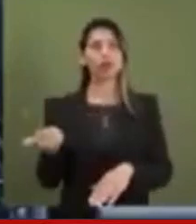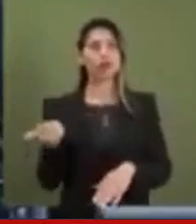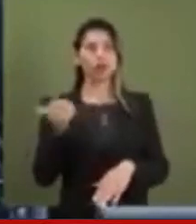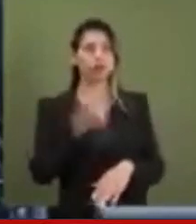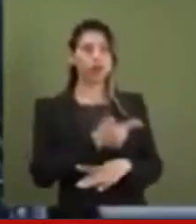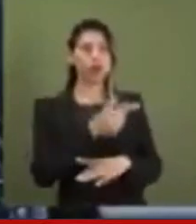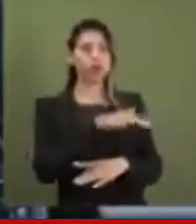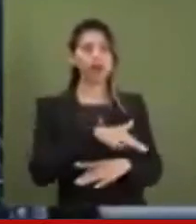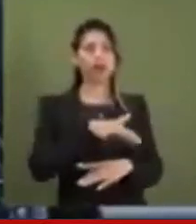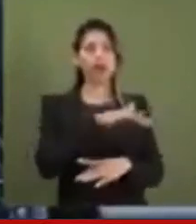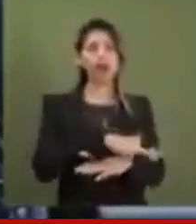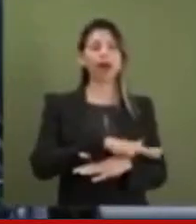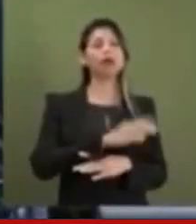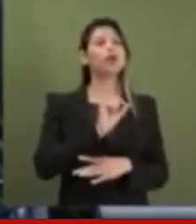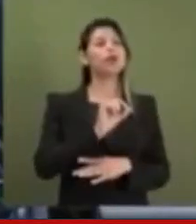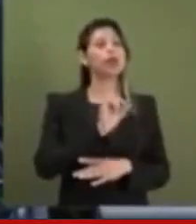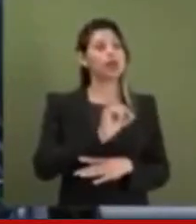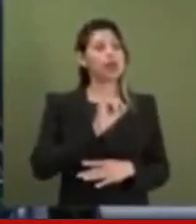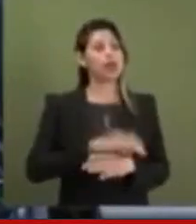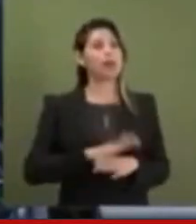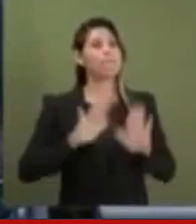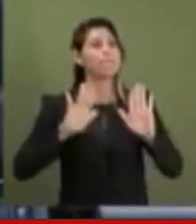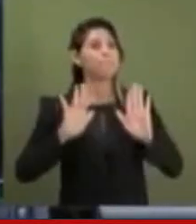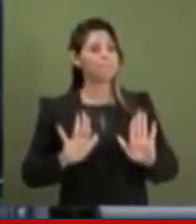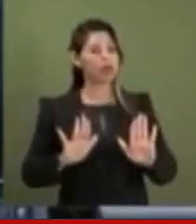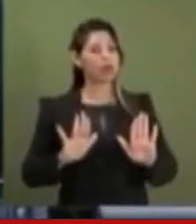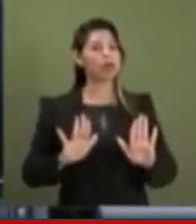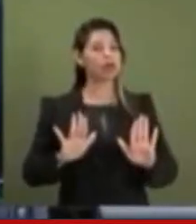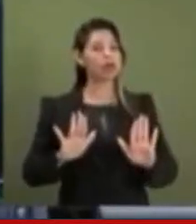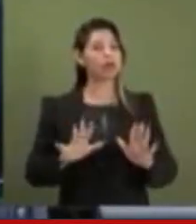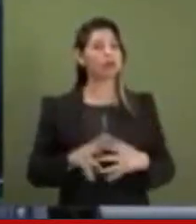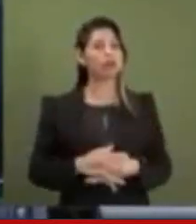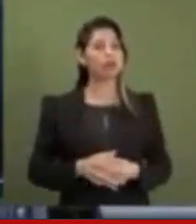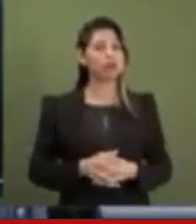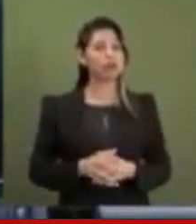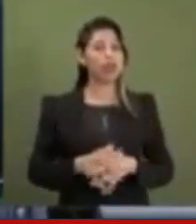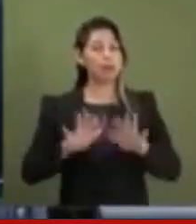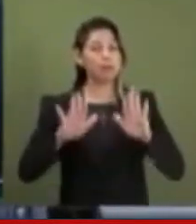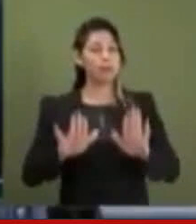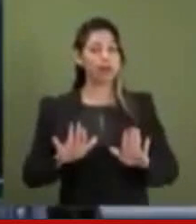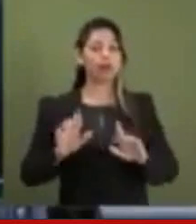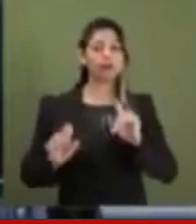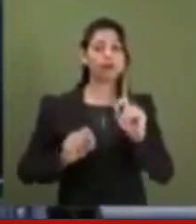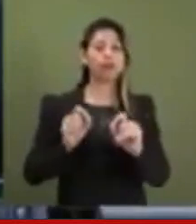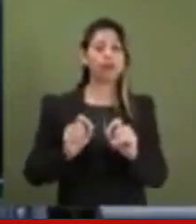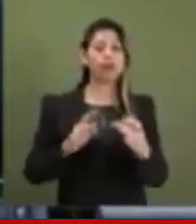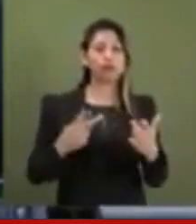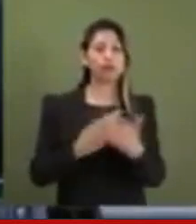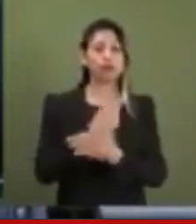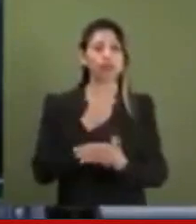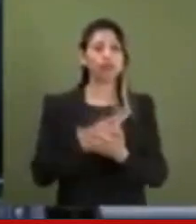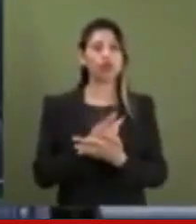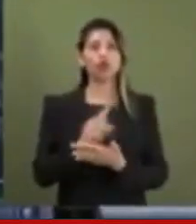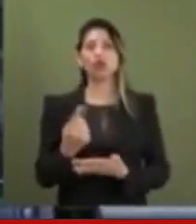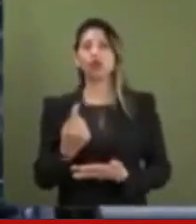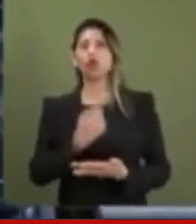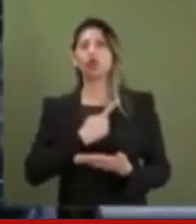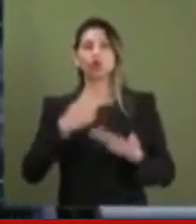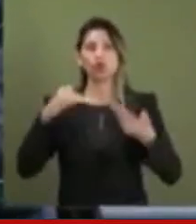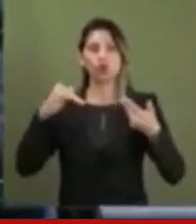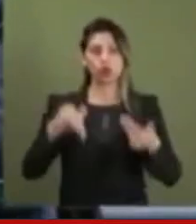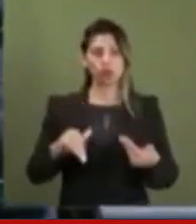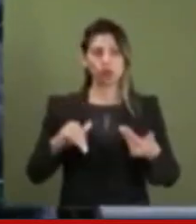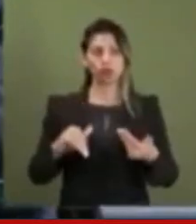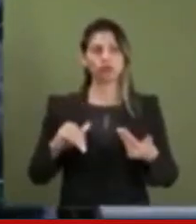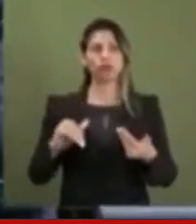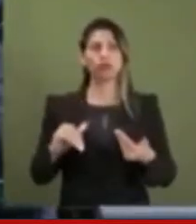porte de drogas é competência do Supremo? A resposta é não. Ou seja, concorde-se ou não com o resultado do